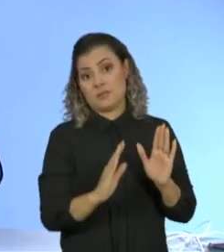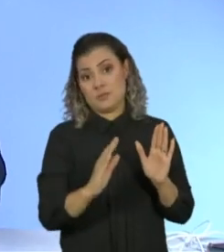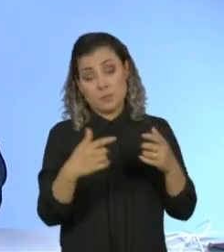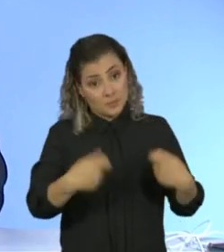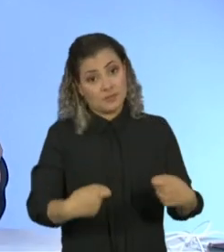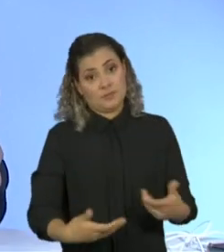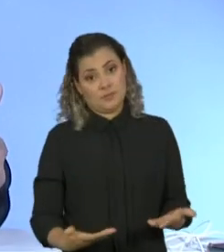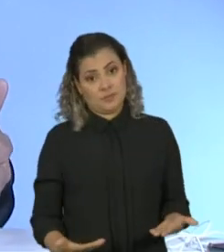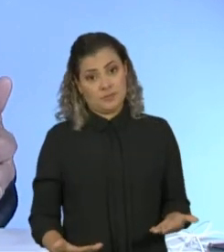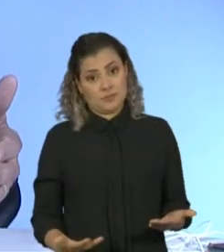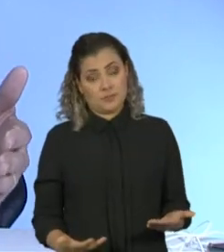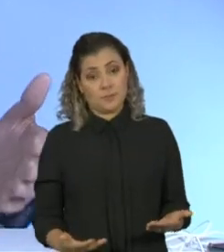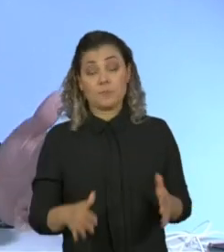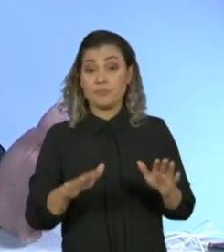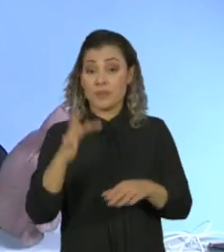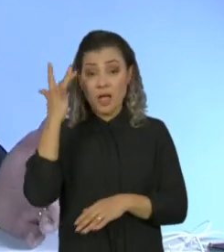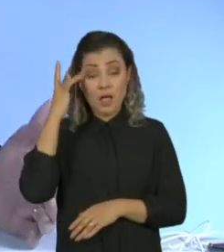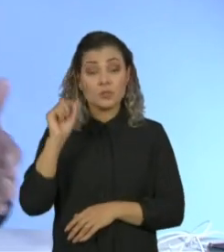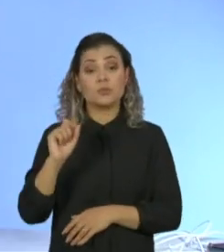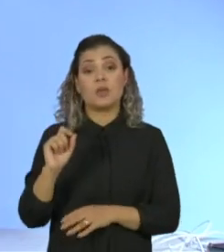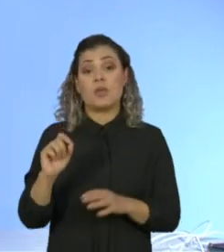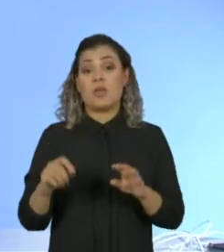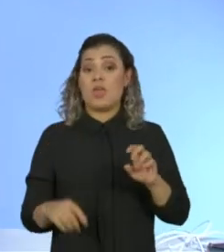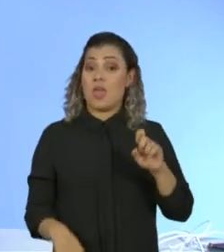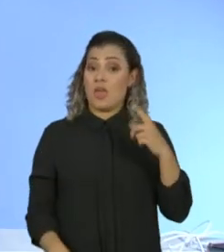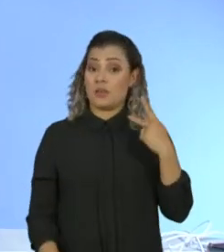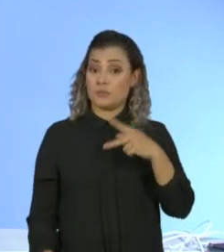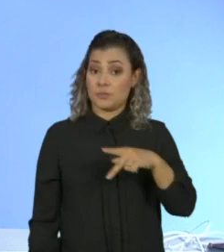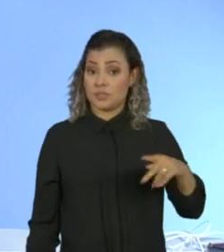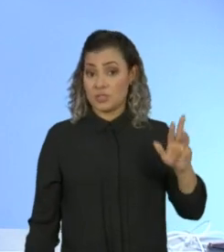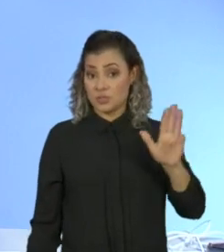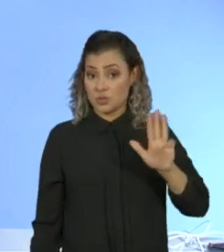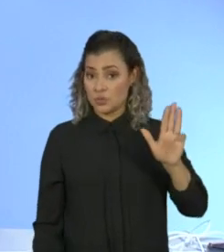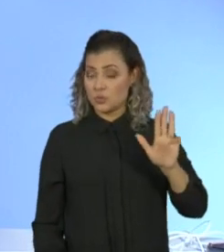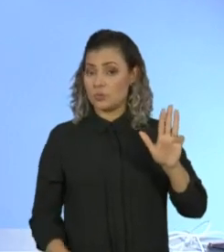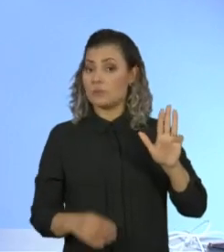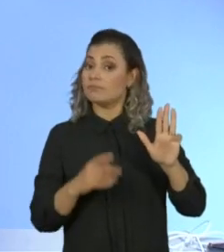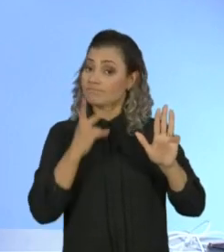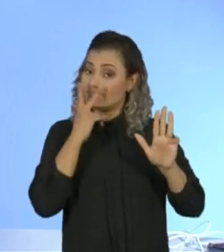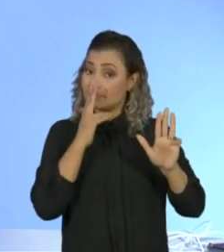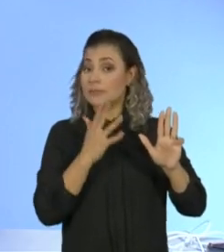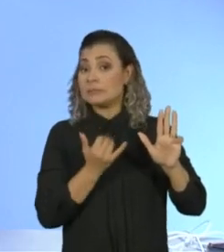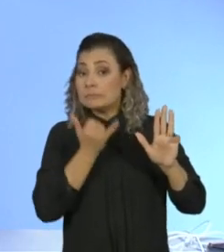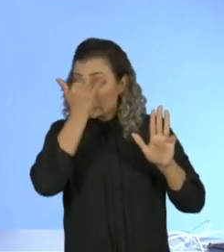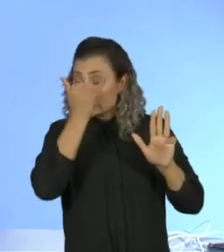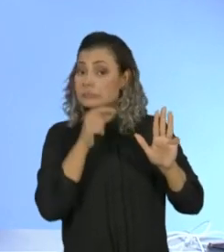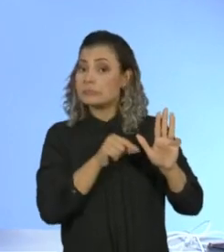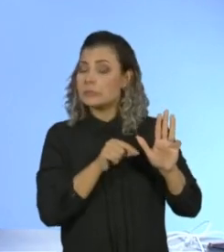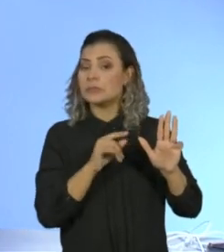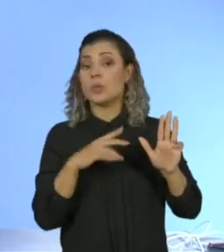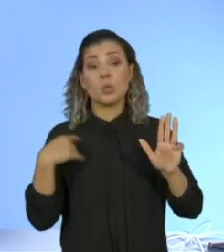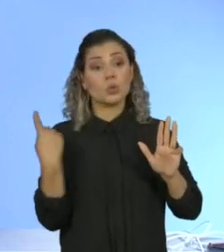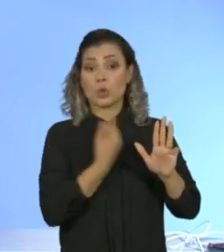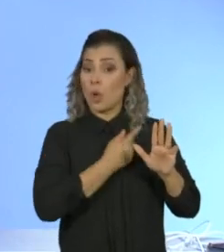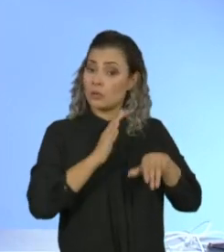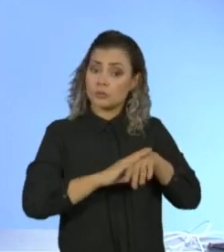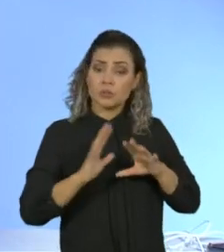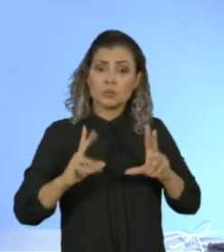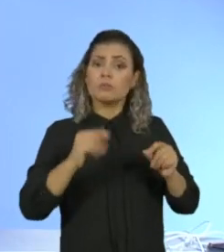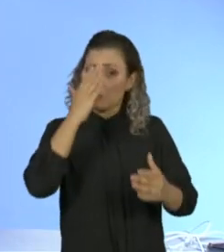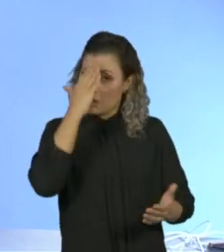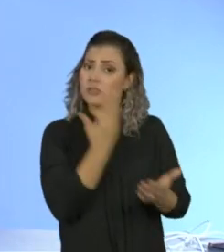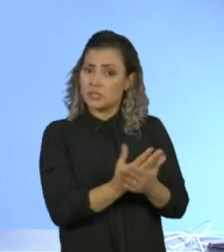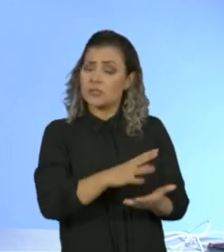Eu, inclusive, acho que o ex-presidente Lula está equivocado com essa postura. Eu acho que é o momento de todos nós que acreditamos na